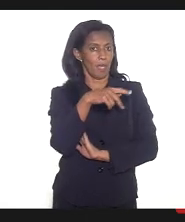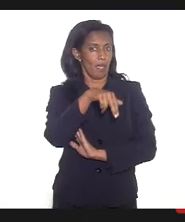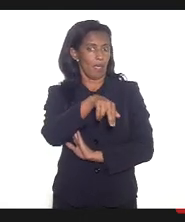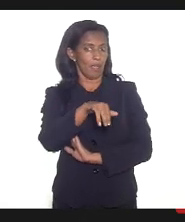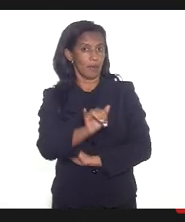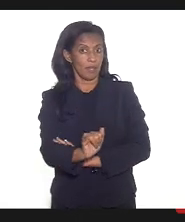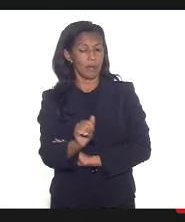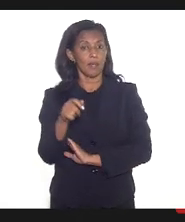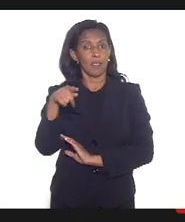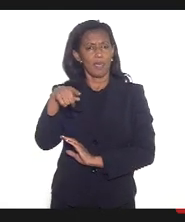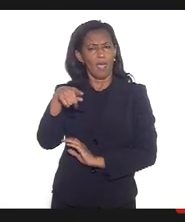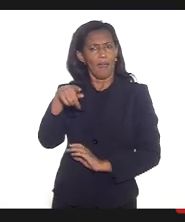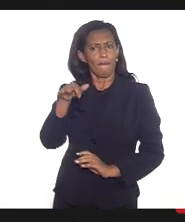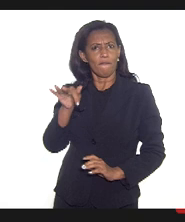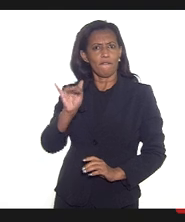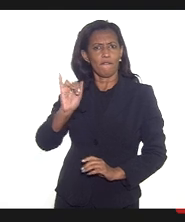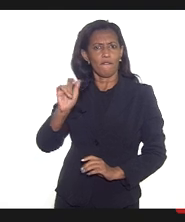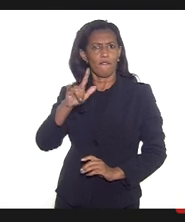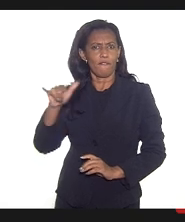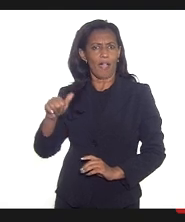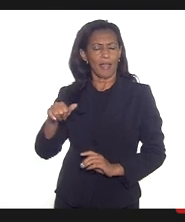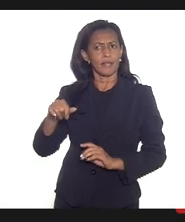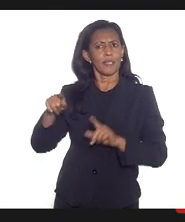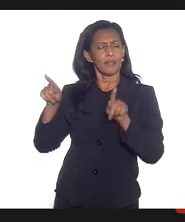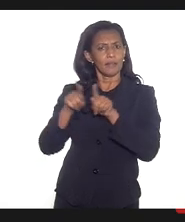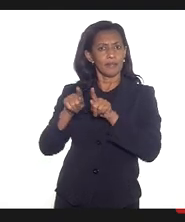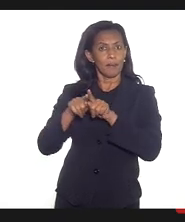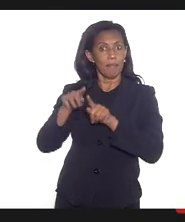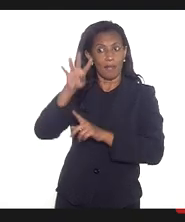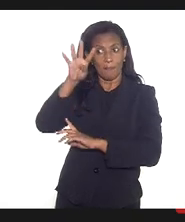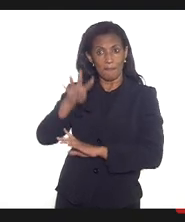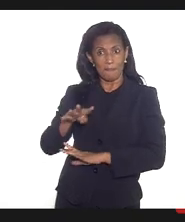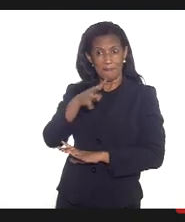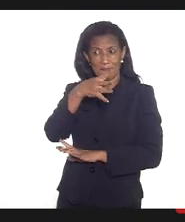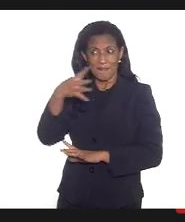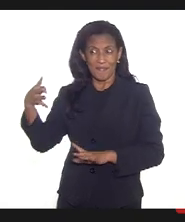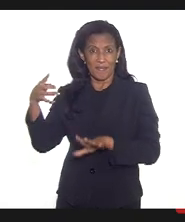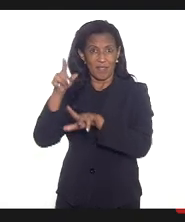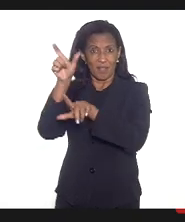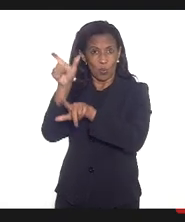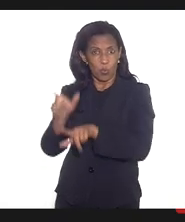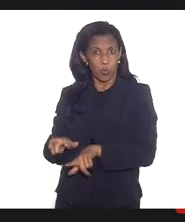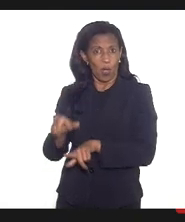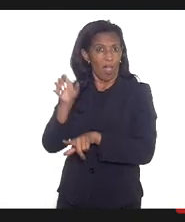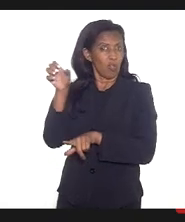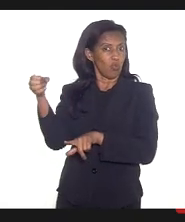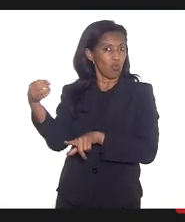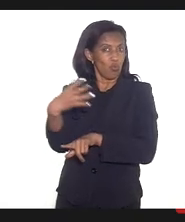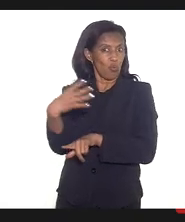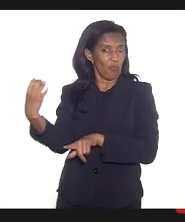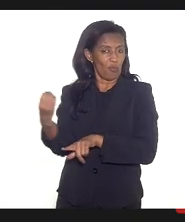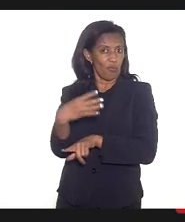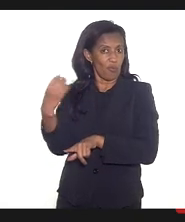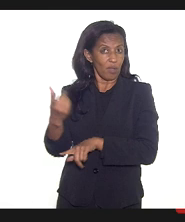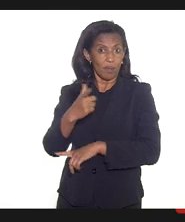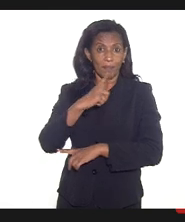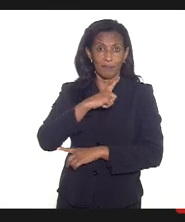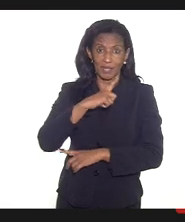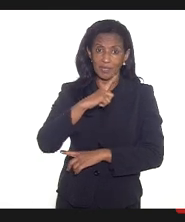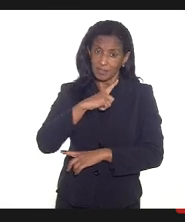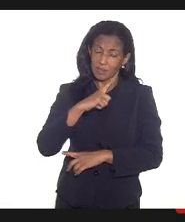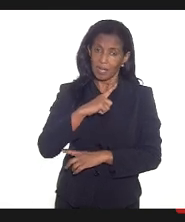a vacina da Pfizer é uma plataforma inovadora de RNA mensageiro, mas a gente tem